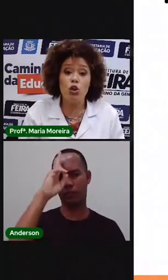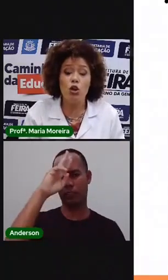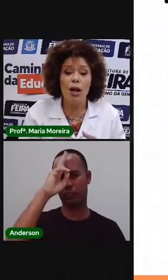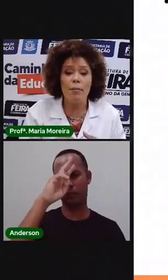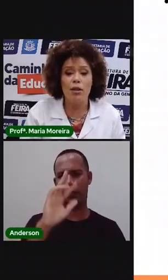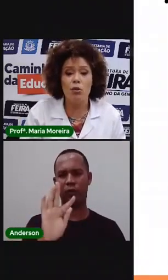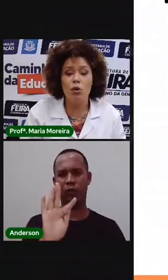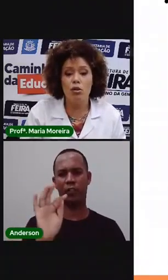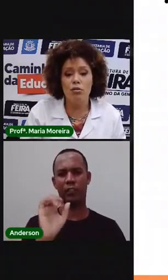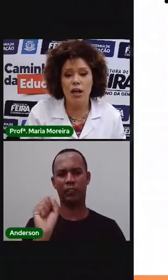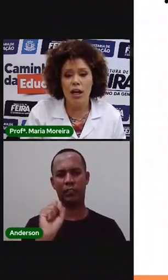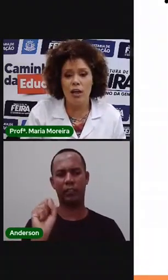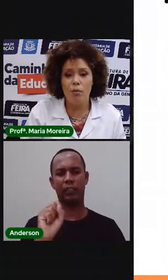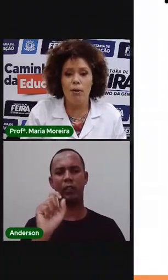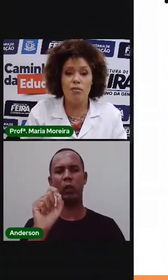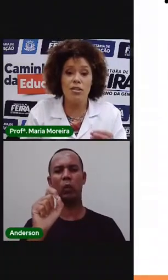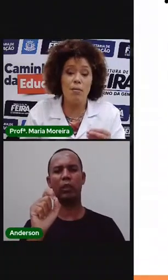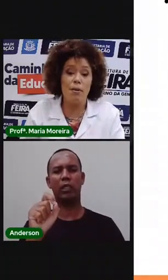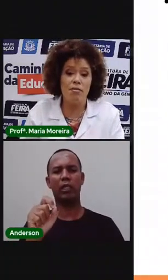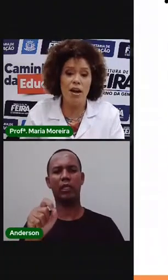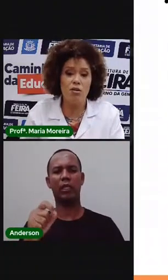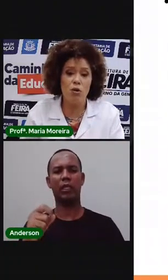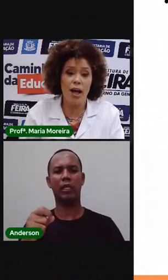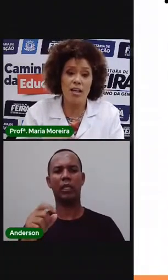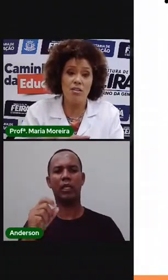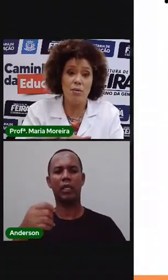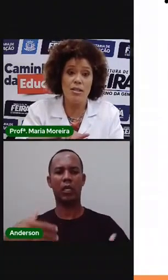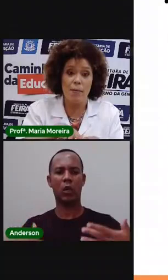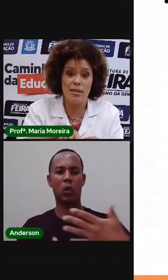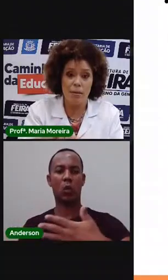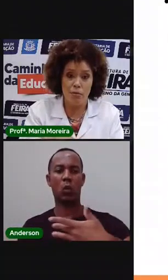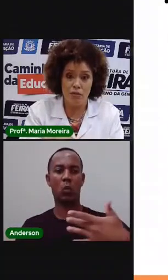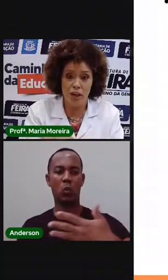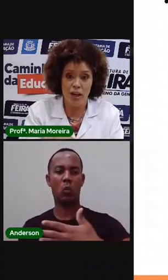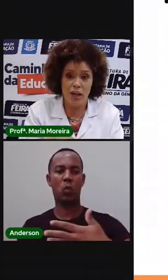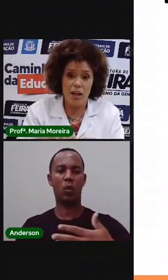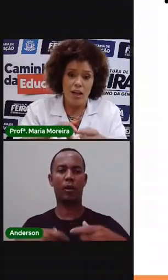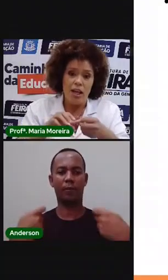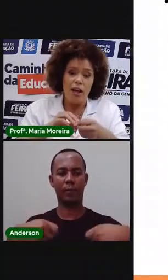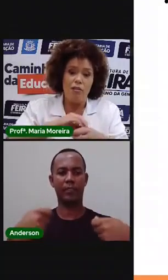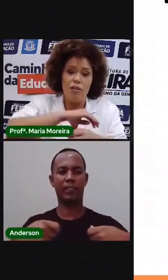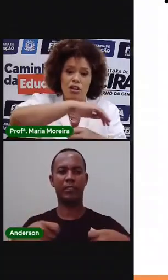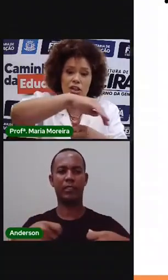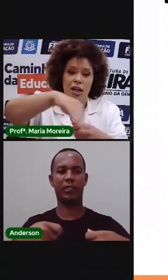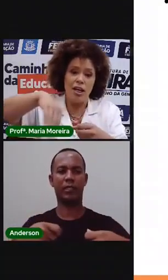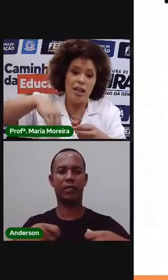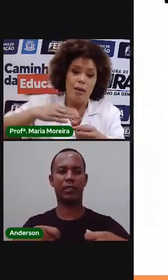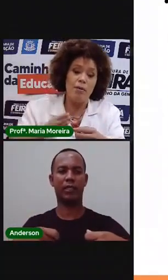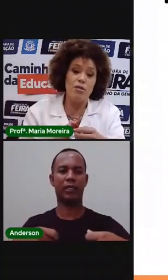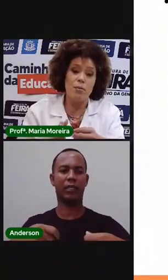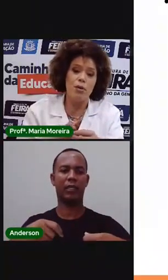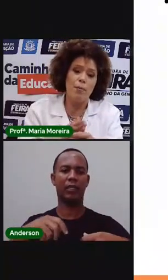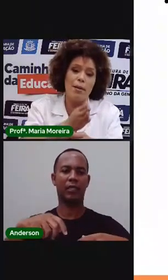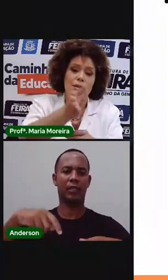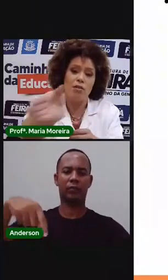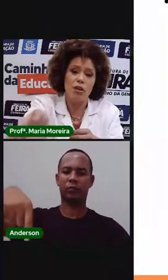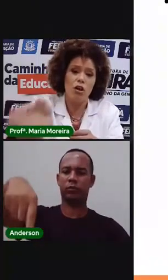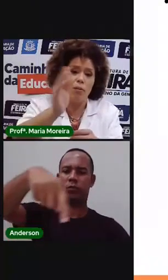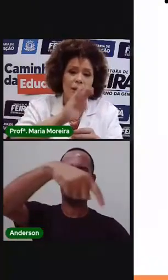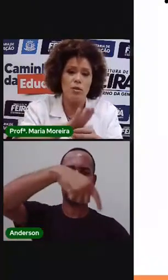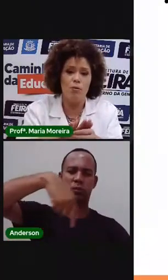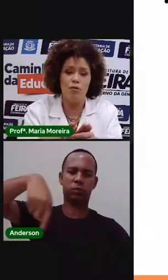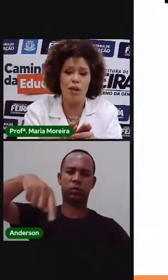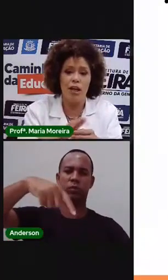feira em trocamento rodoviário. Para você ir para vários lugares, você precisa passar por feira, e aí que feira estaria aqui para você poder... Para